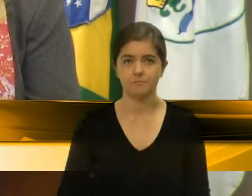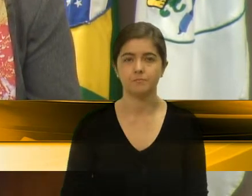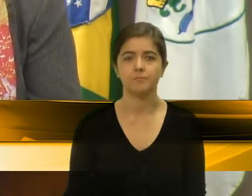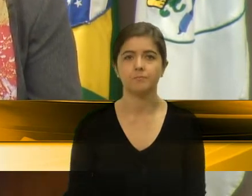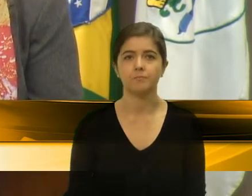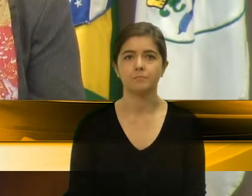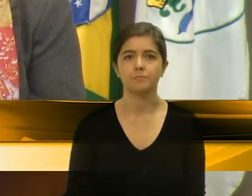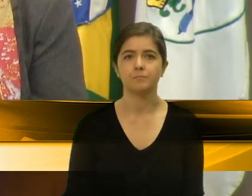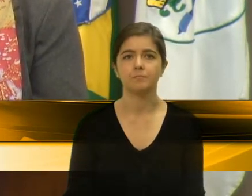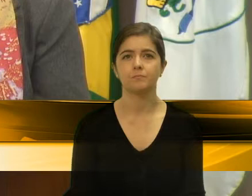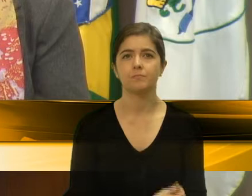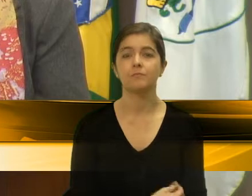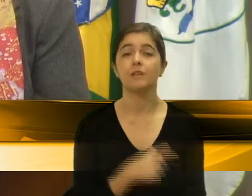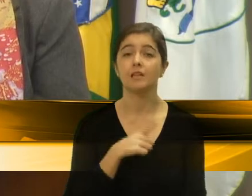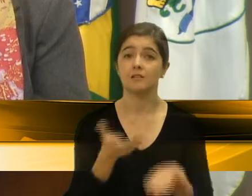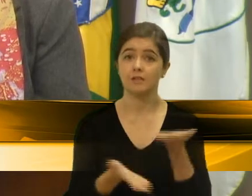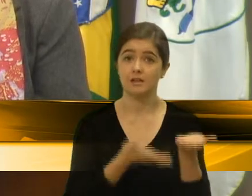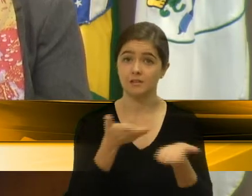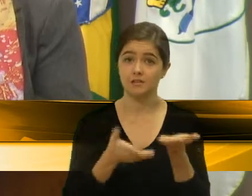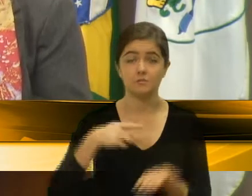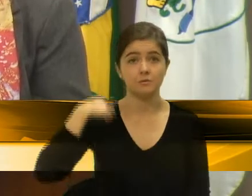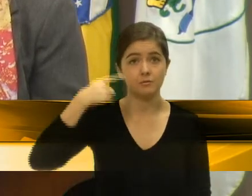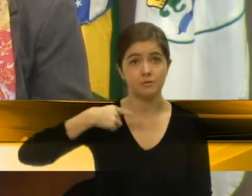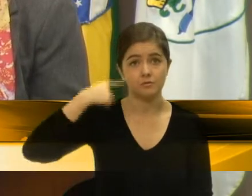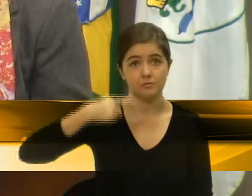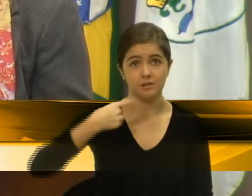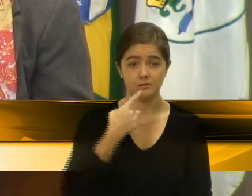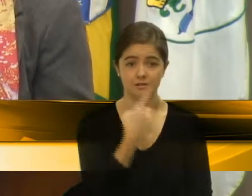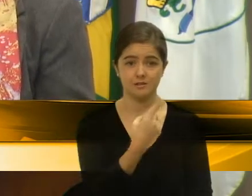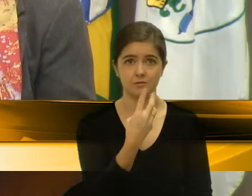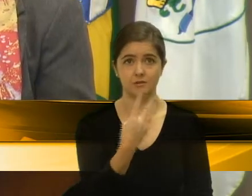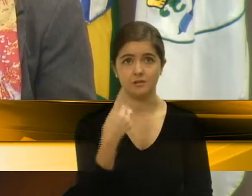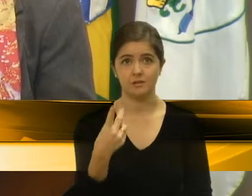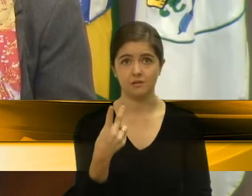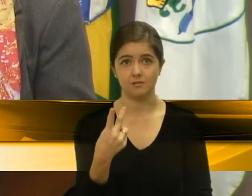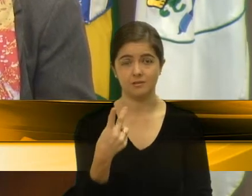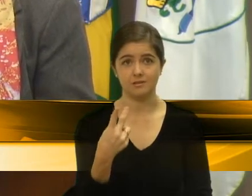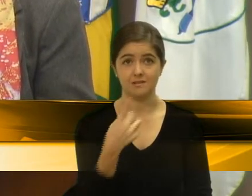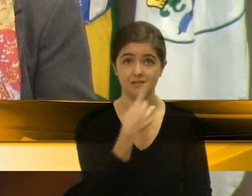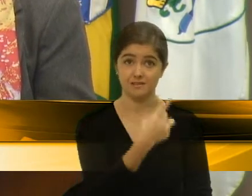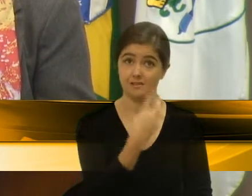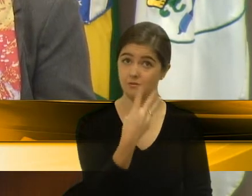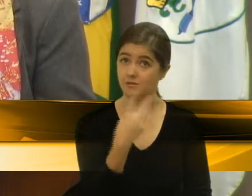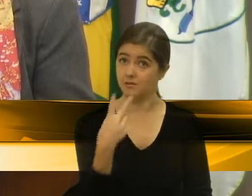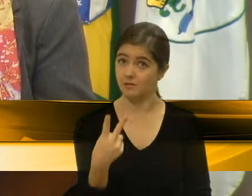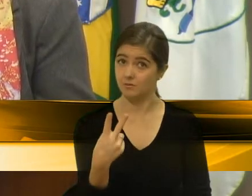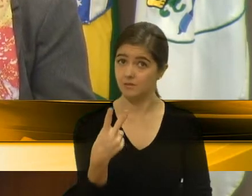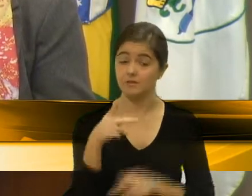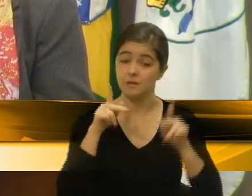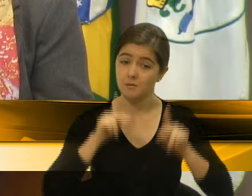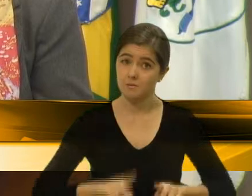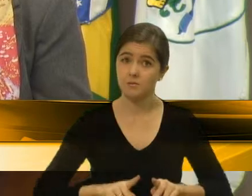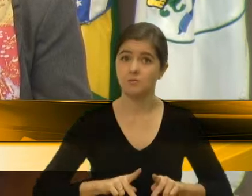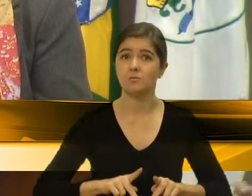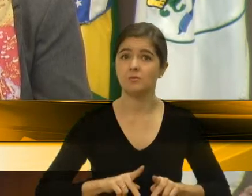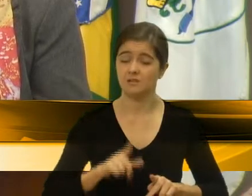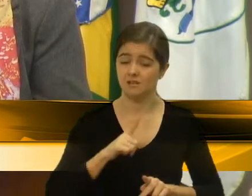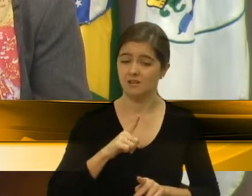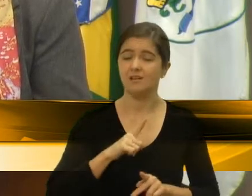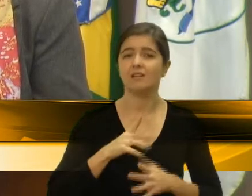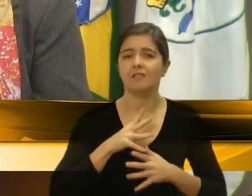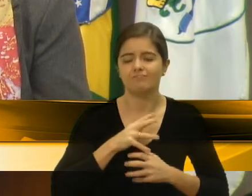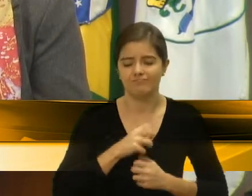Nós tivemos o atendimento do advogado de 132 atendimentos de pessoas vítimas de discriminação e violência em